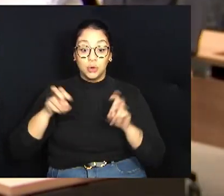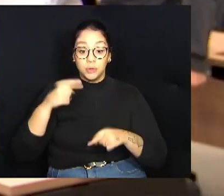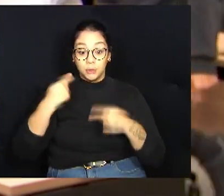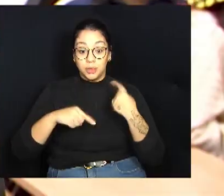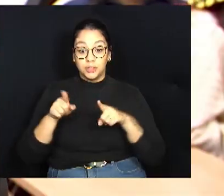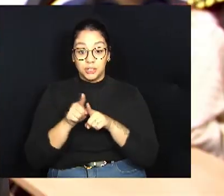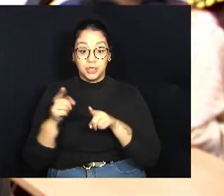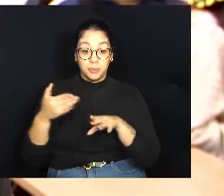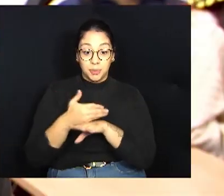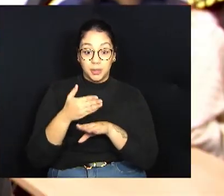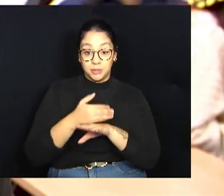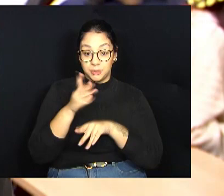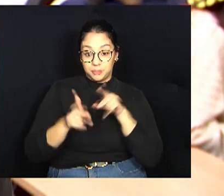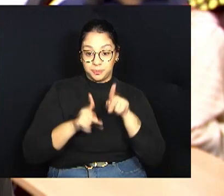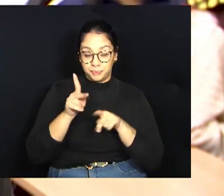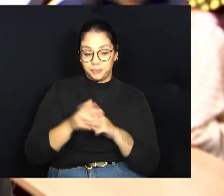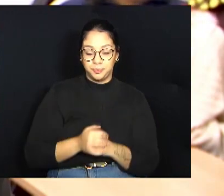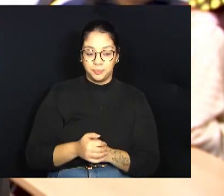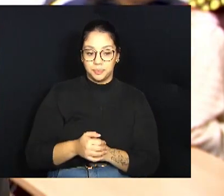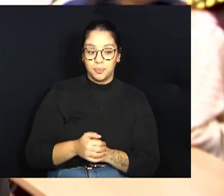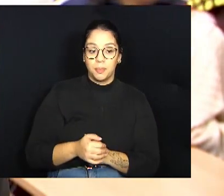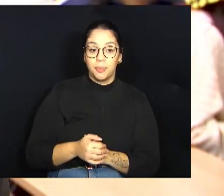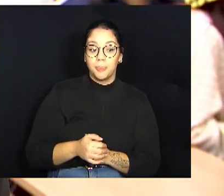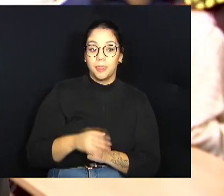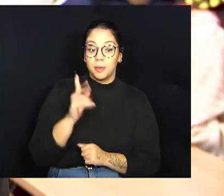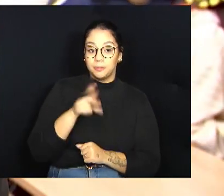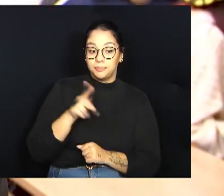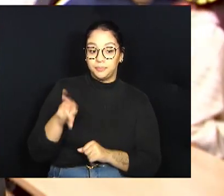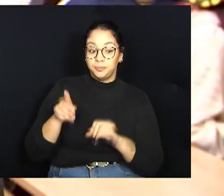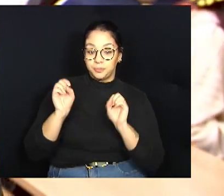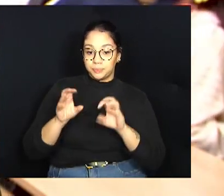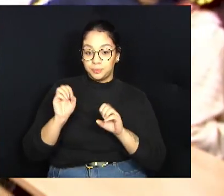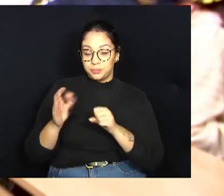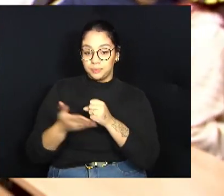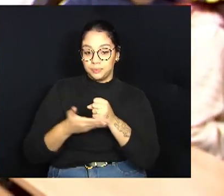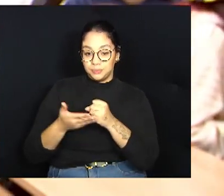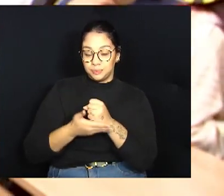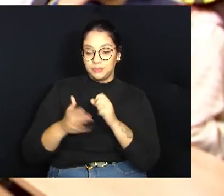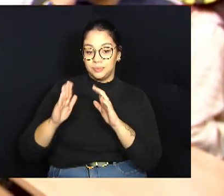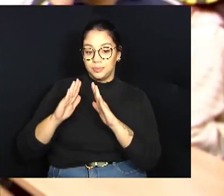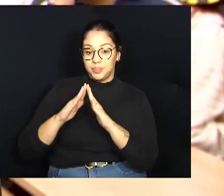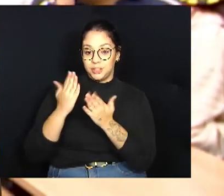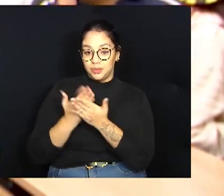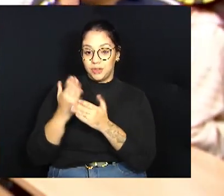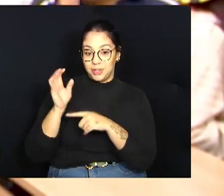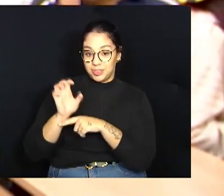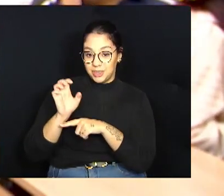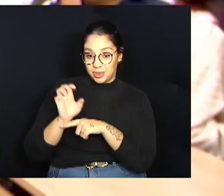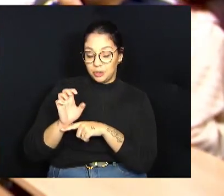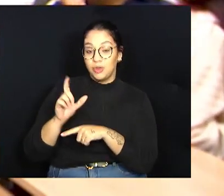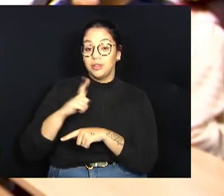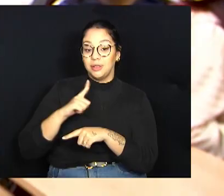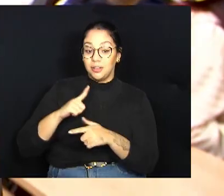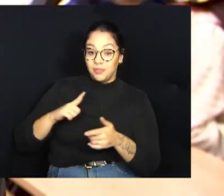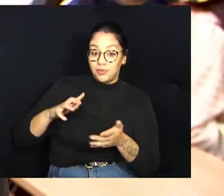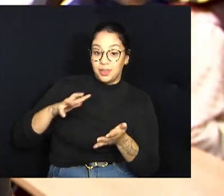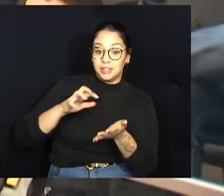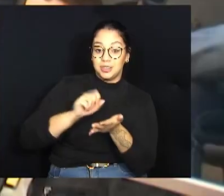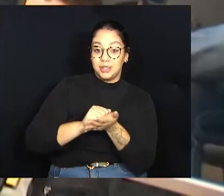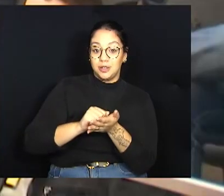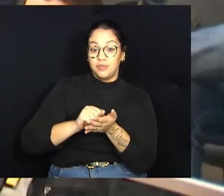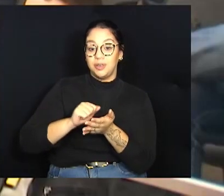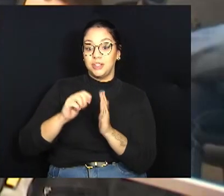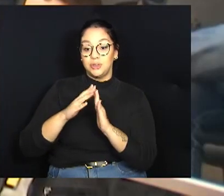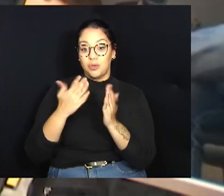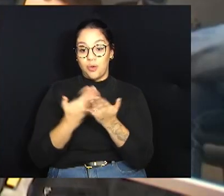participação popular. O professor de educação básica da Escola Estadual, Erci Moraes, foi quem inscreveu a escola no programa.